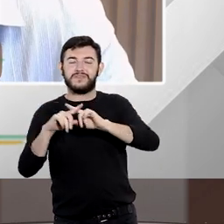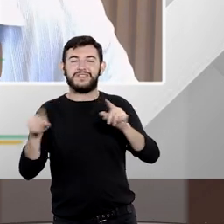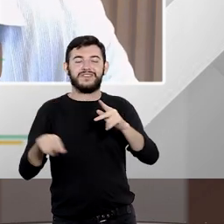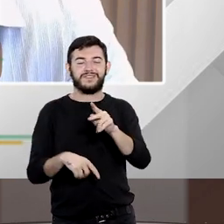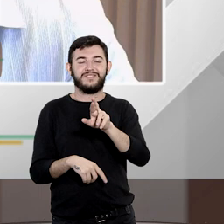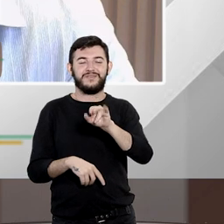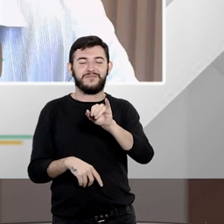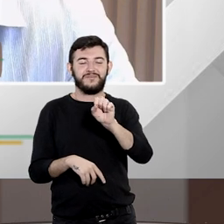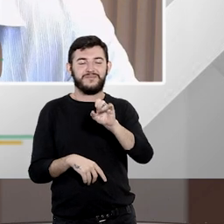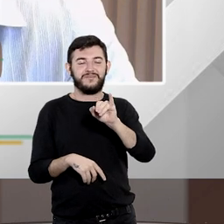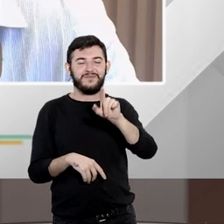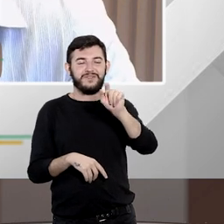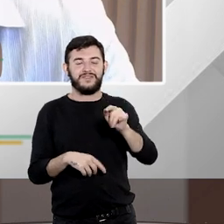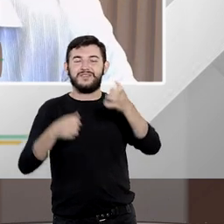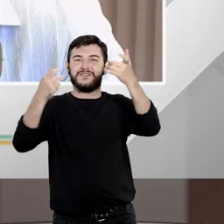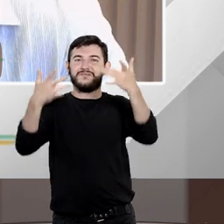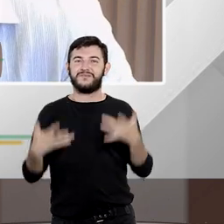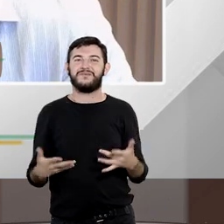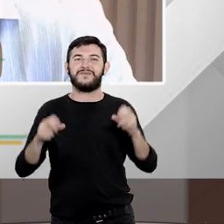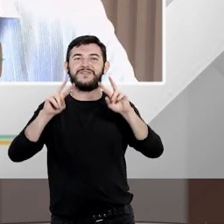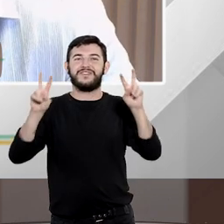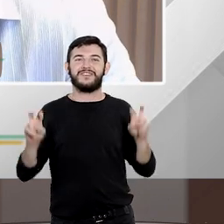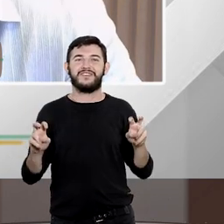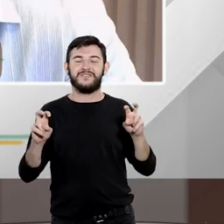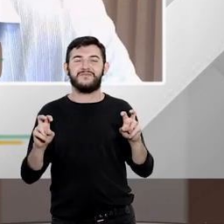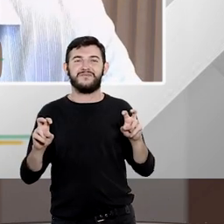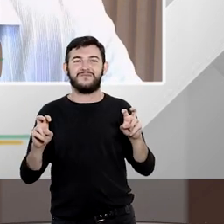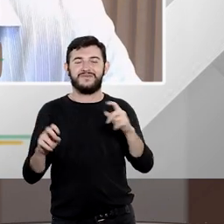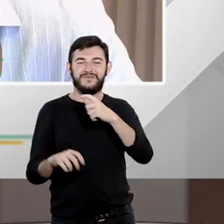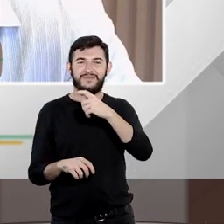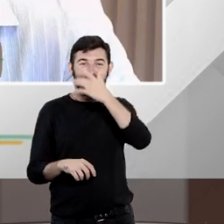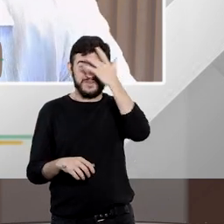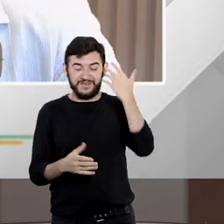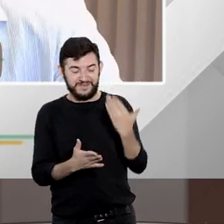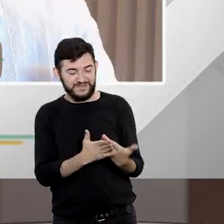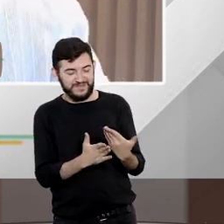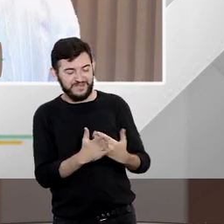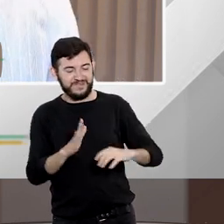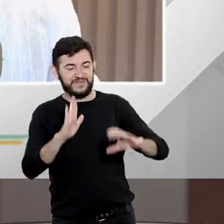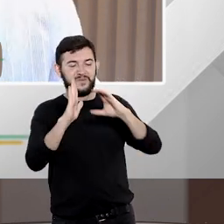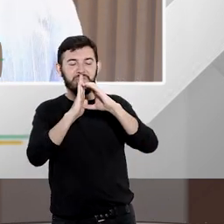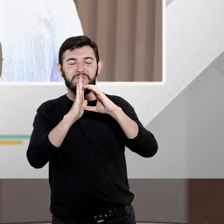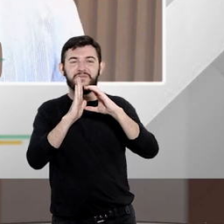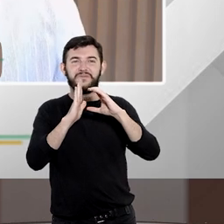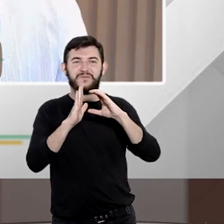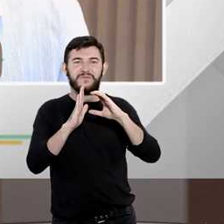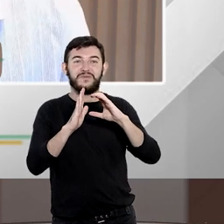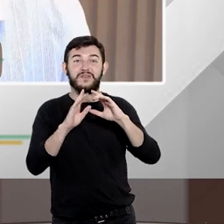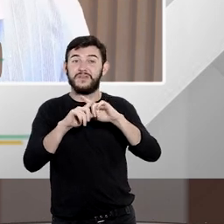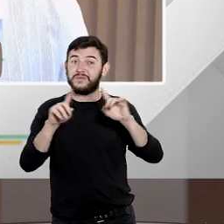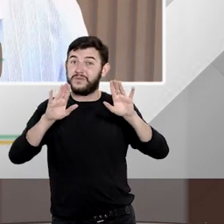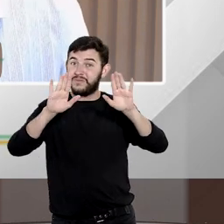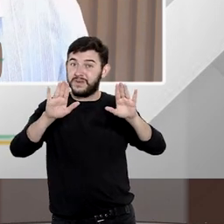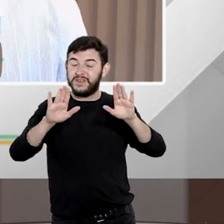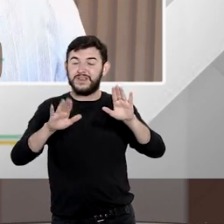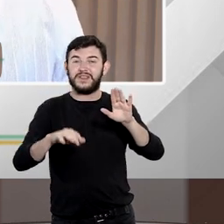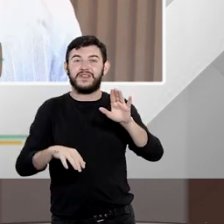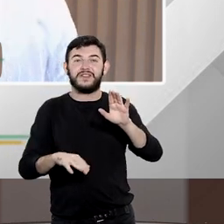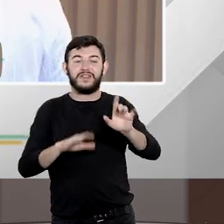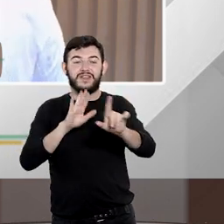na nossa conversa aqui com os concurseiros se você é estudante de concurso público vá até a lei